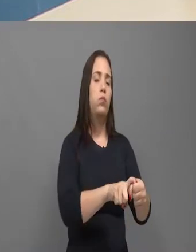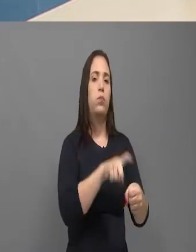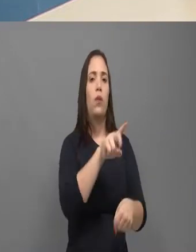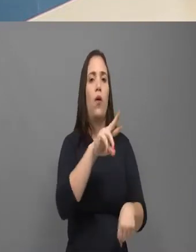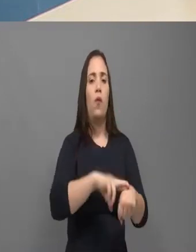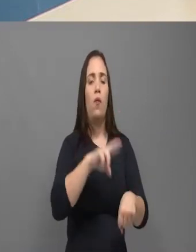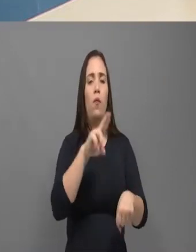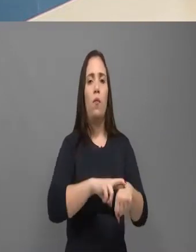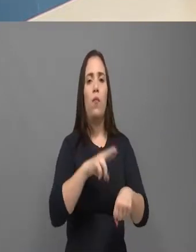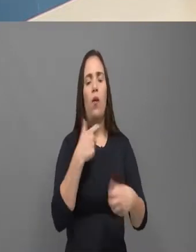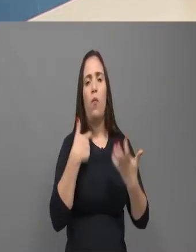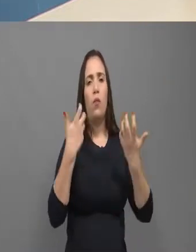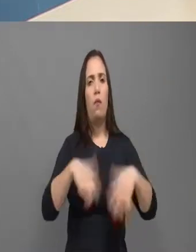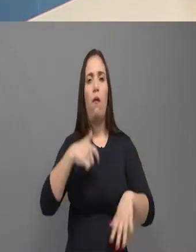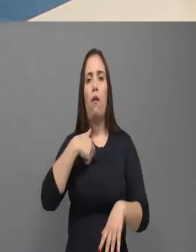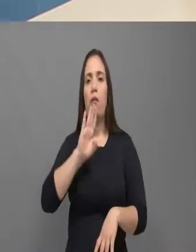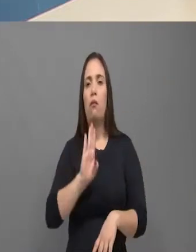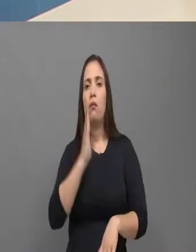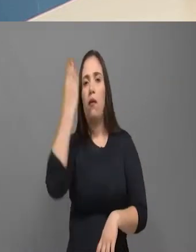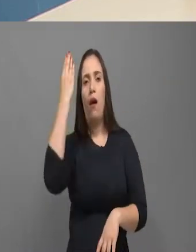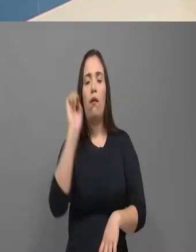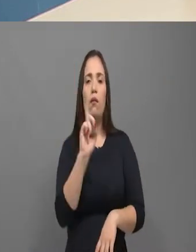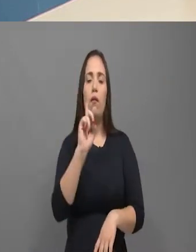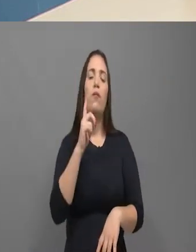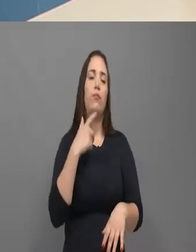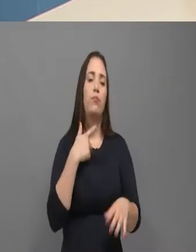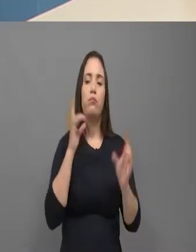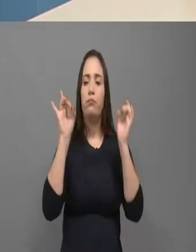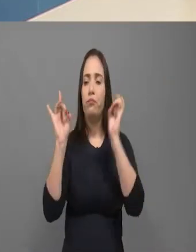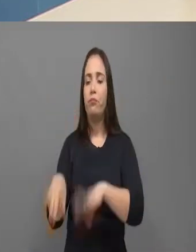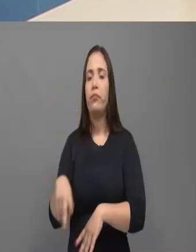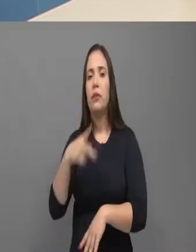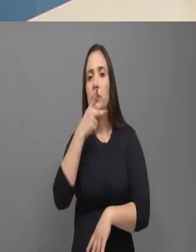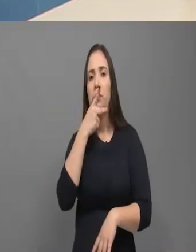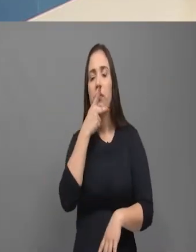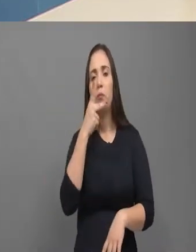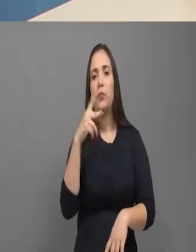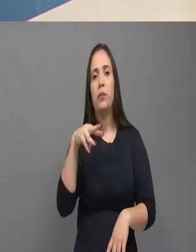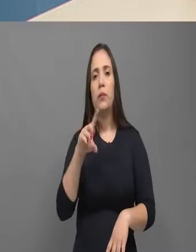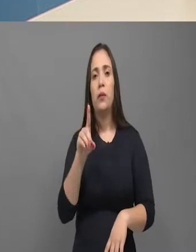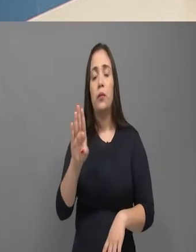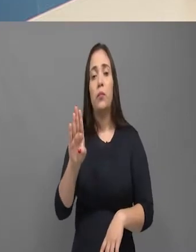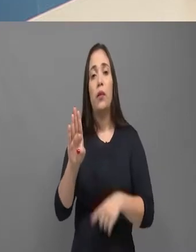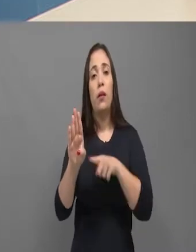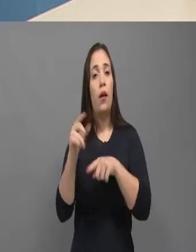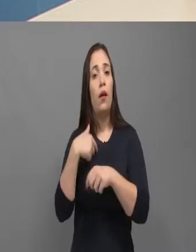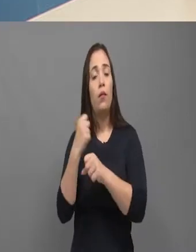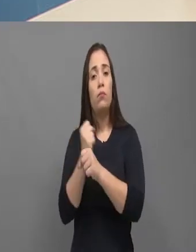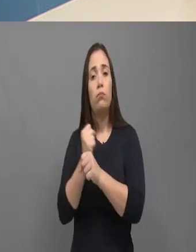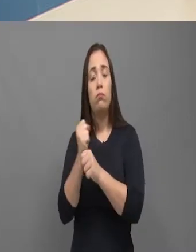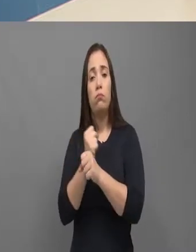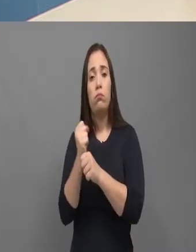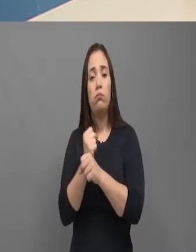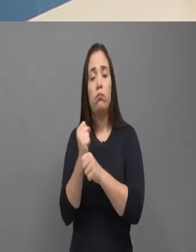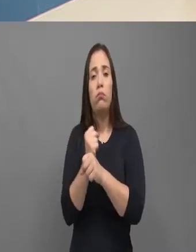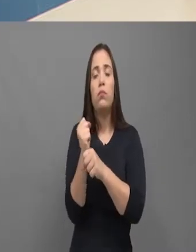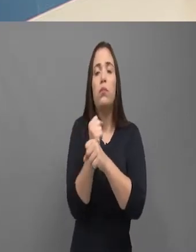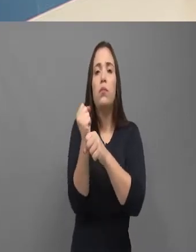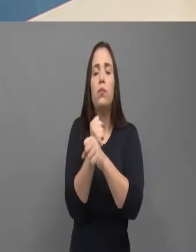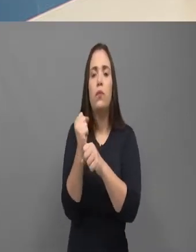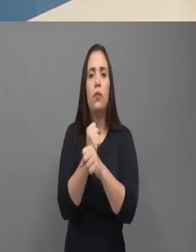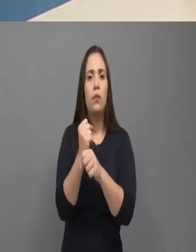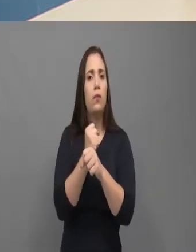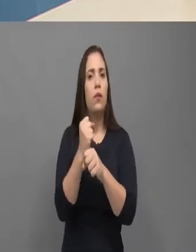tinha mudado de partido. As mãos do doutor Jujurassi e do meu querido pai de Andrade, que Deus o tem. Os dois, né? Então, eu